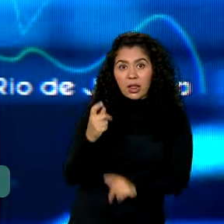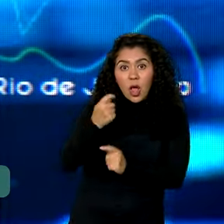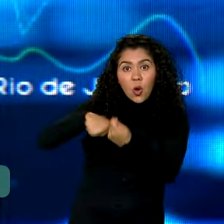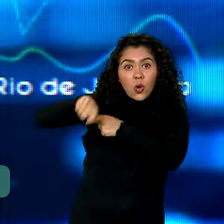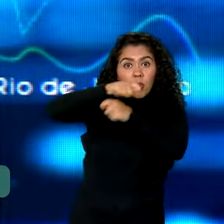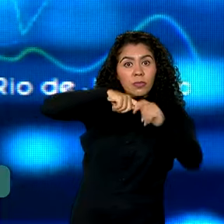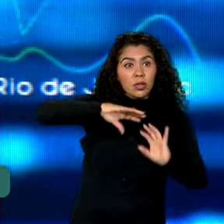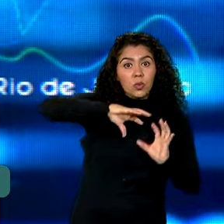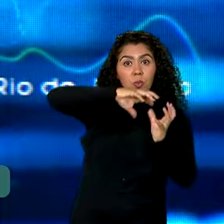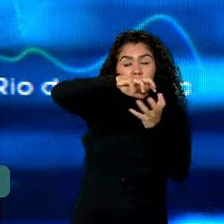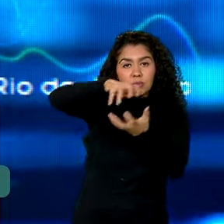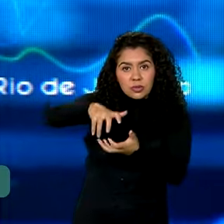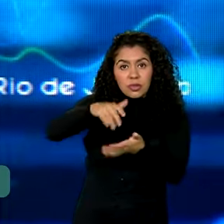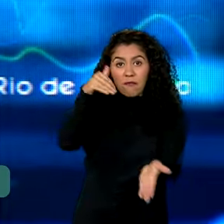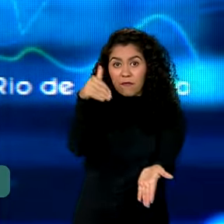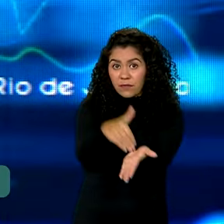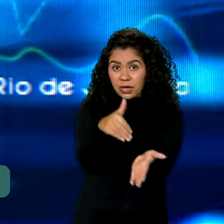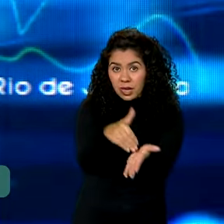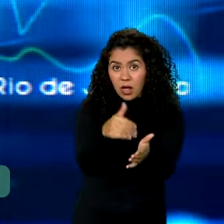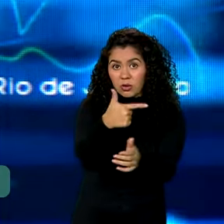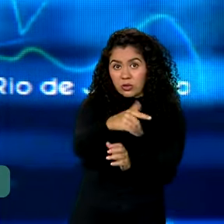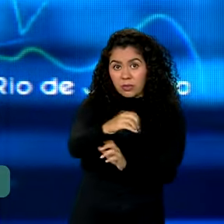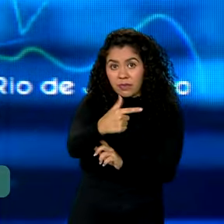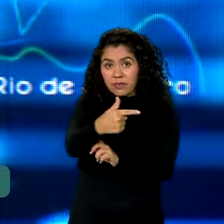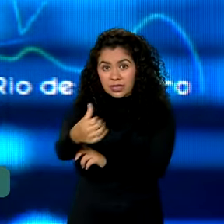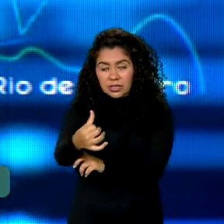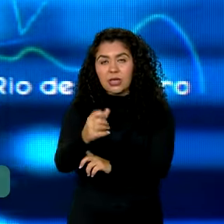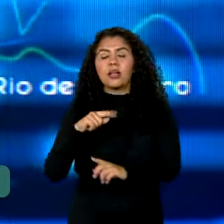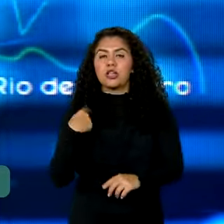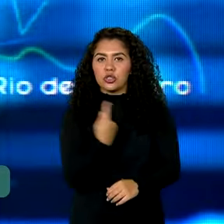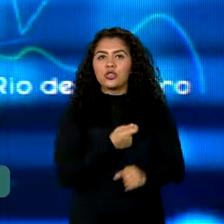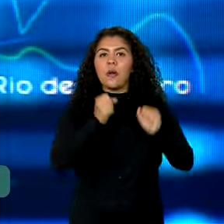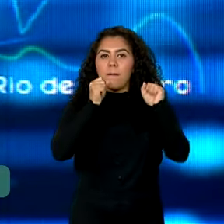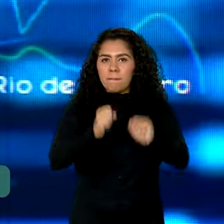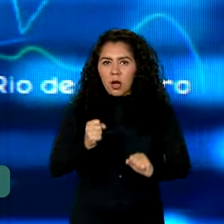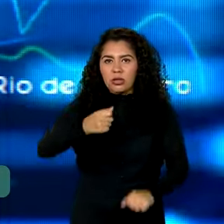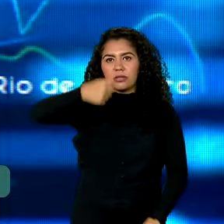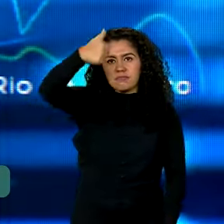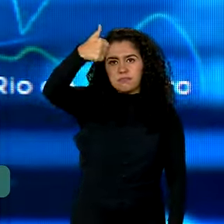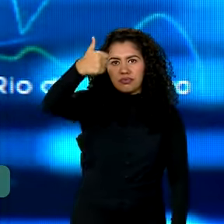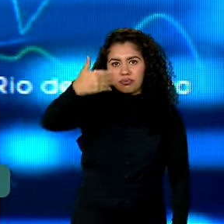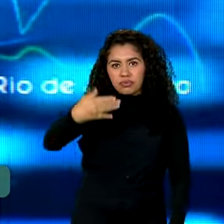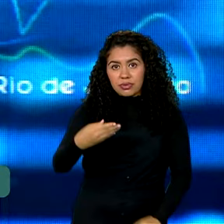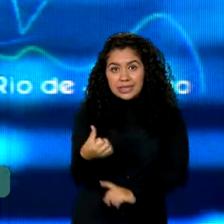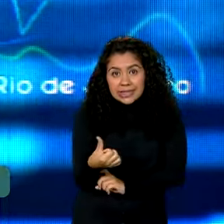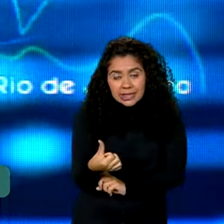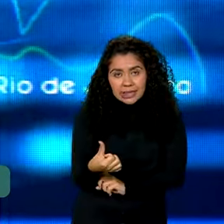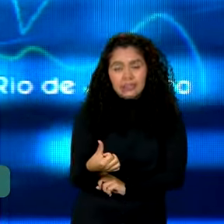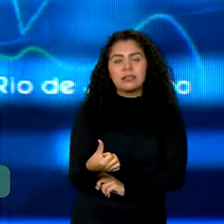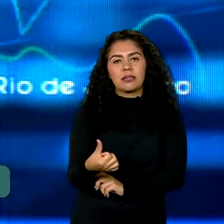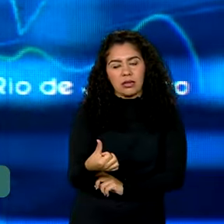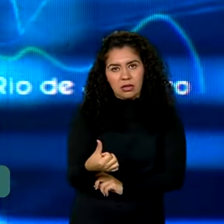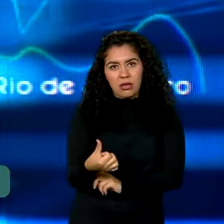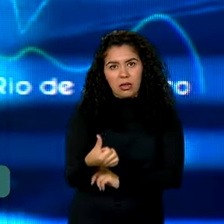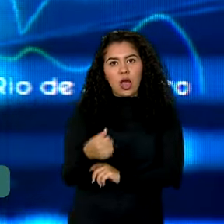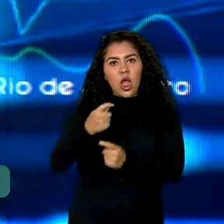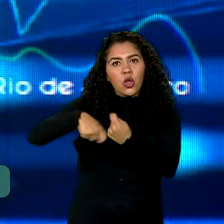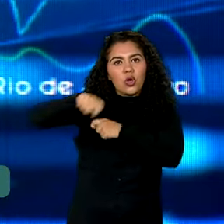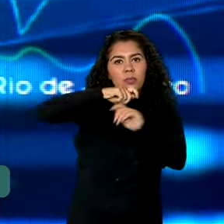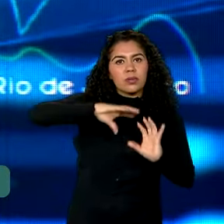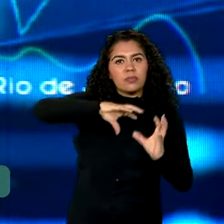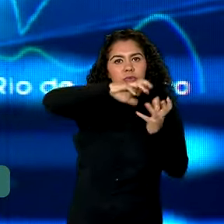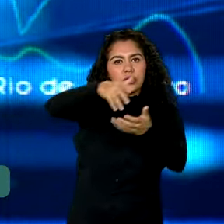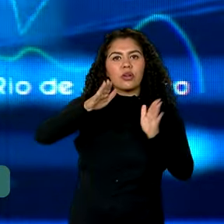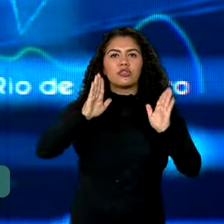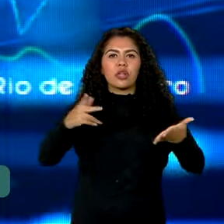ano. Até o final do mandato, podemos voltar a ser a sexta economia mundial, como já fomos em 2011.